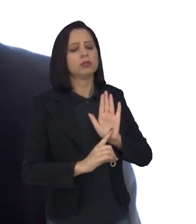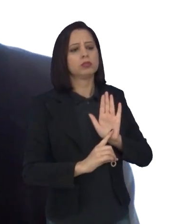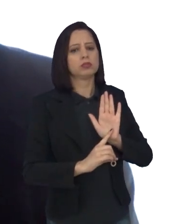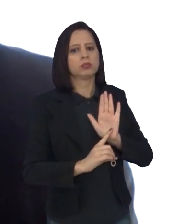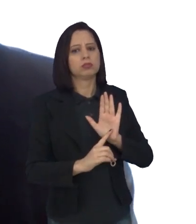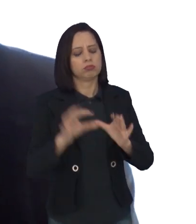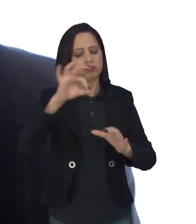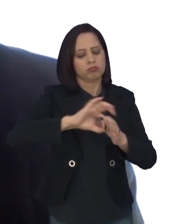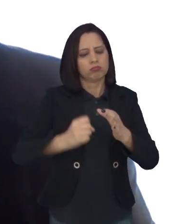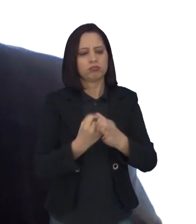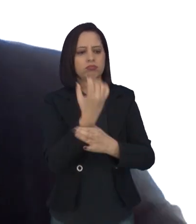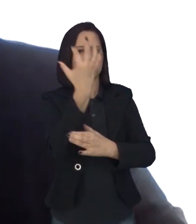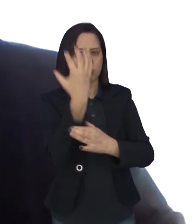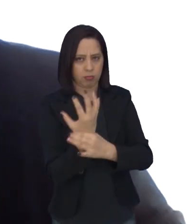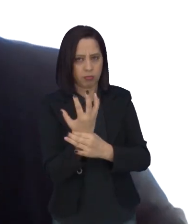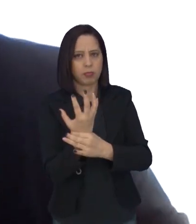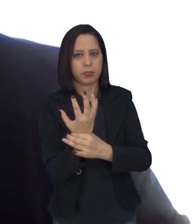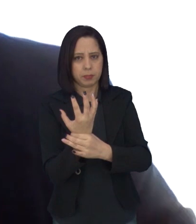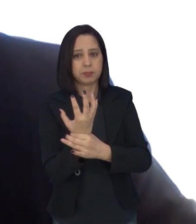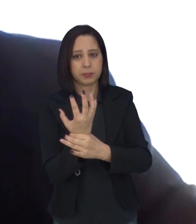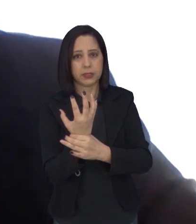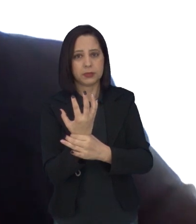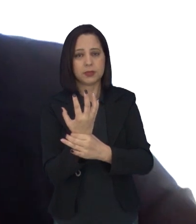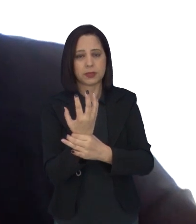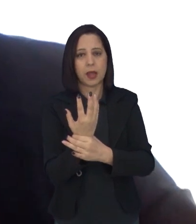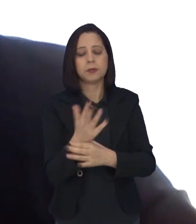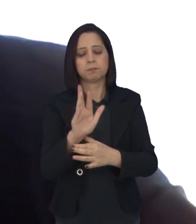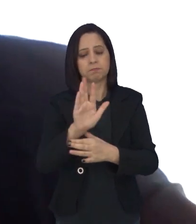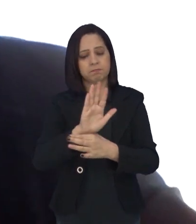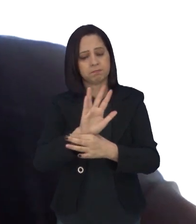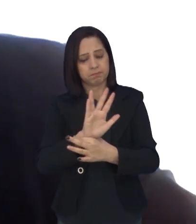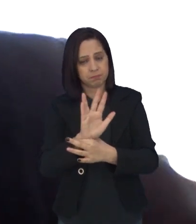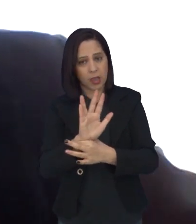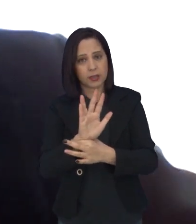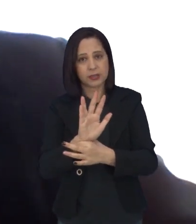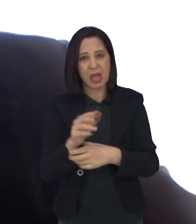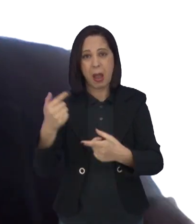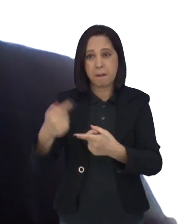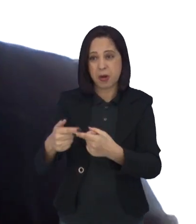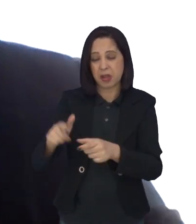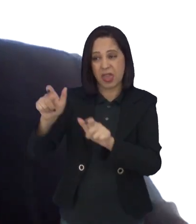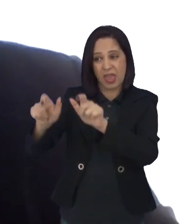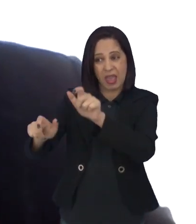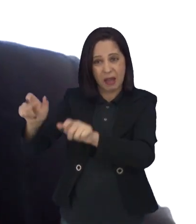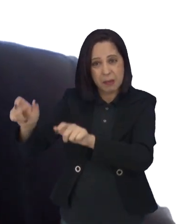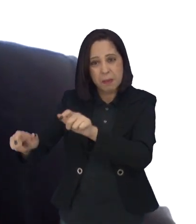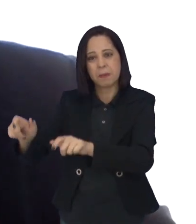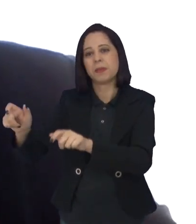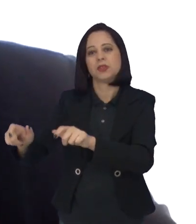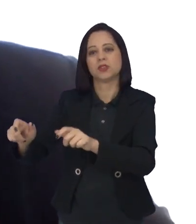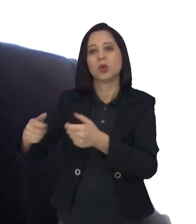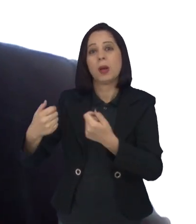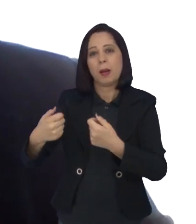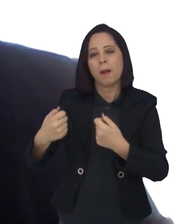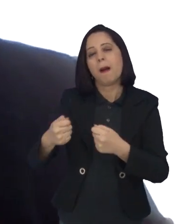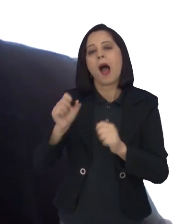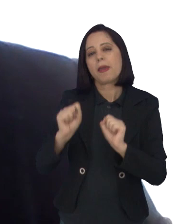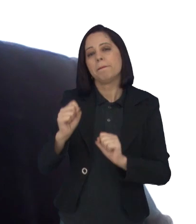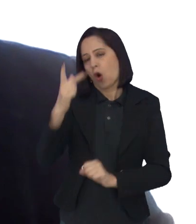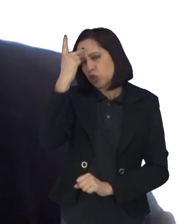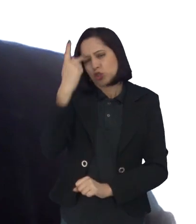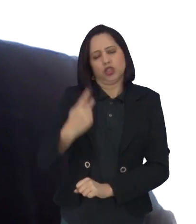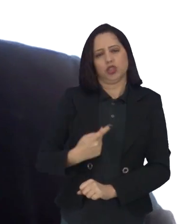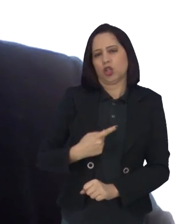hoje uma jurisprudência favorável a esses pacientes que buscam fazer o cultivo e a extração do próprio medicamento.